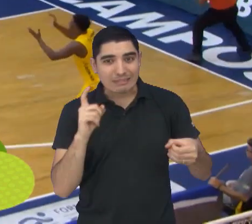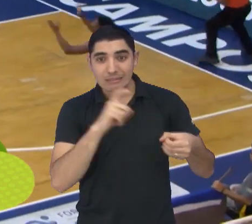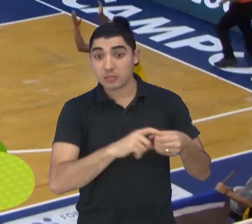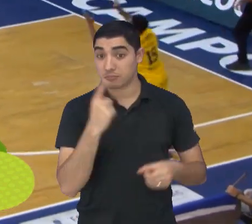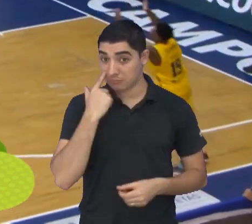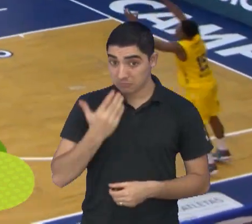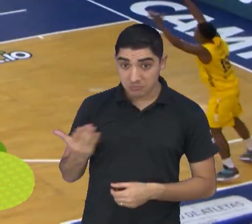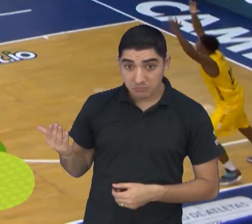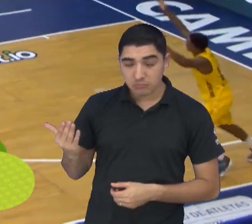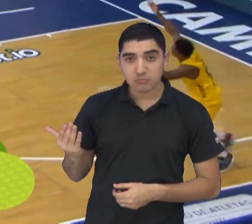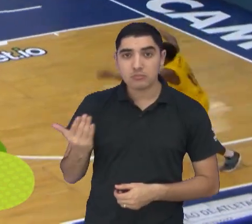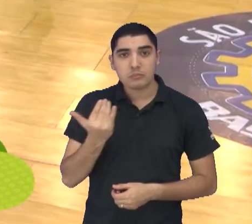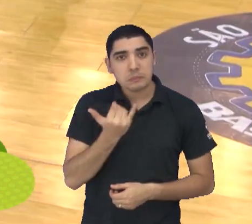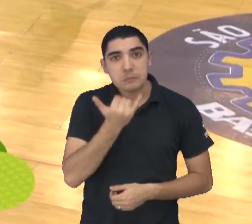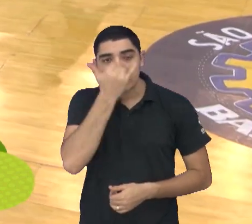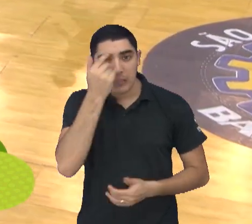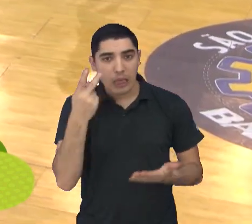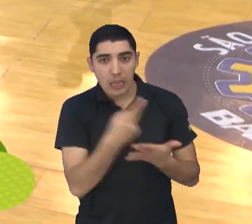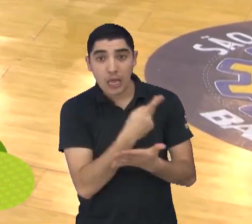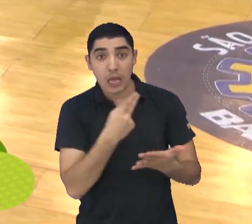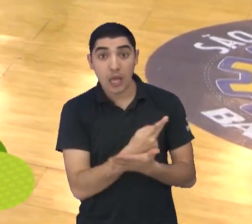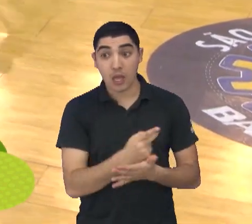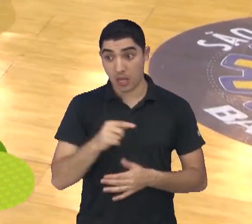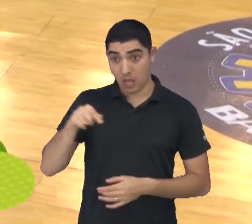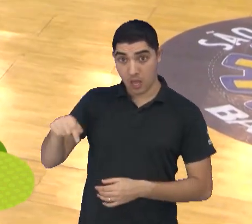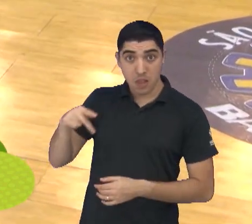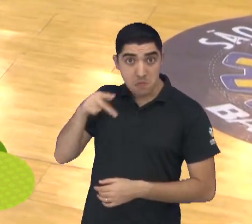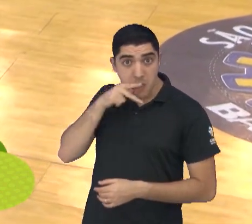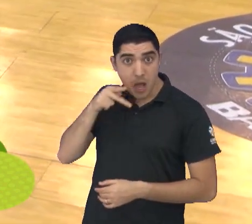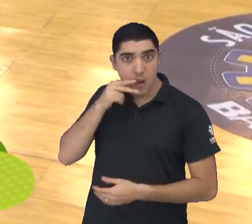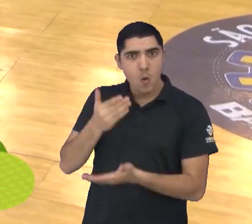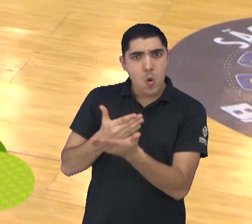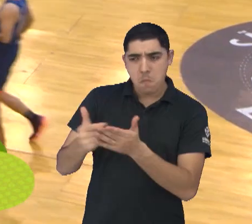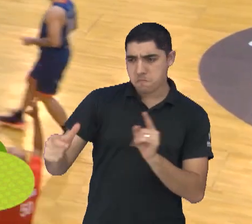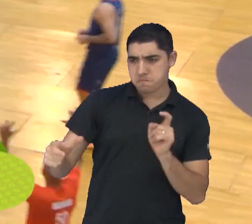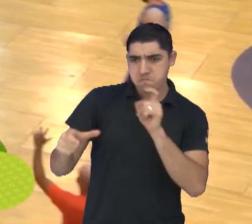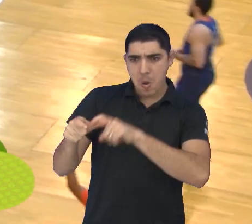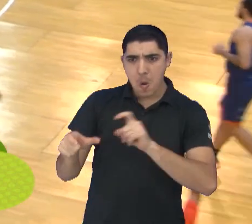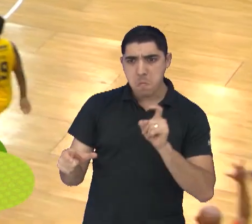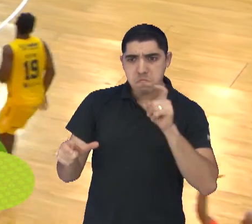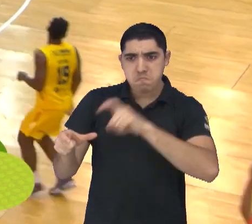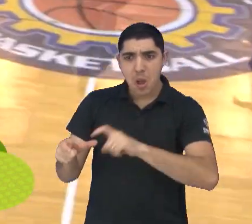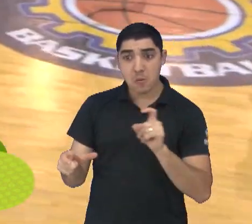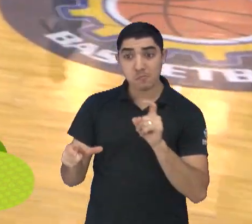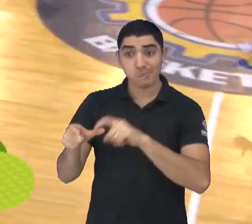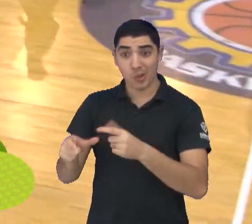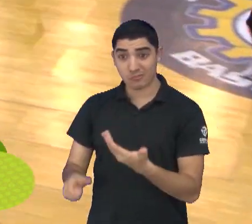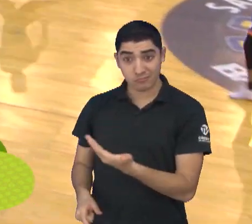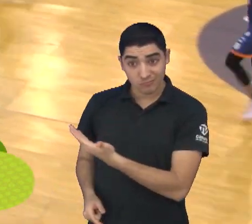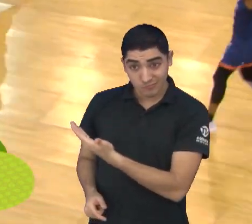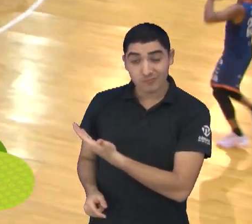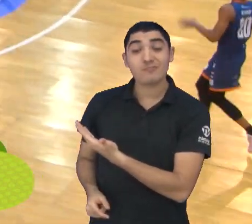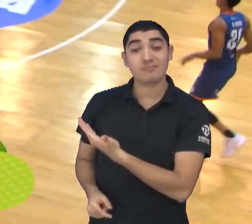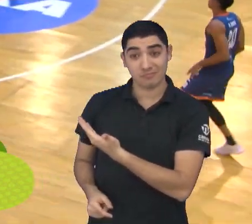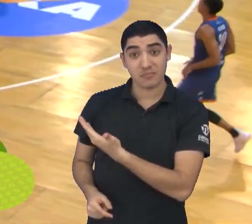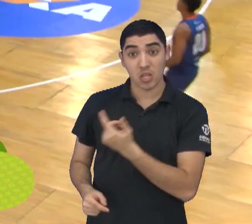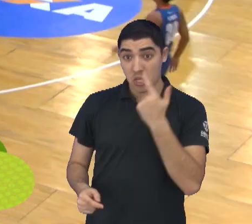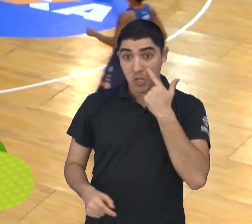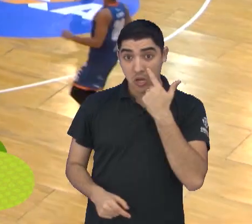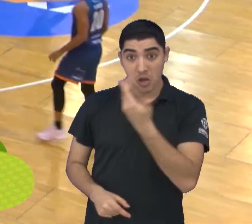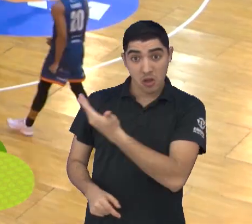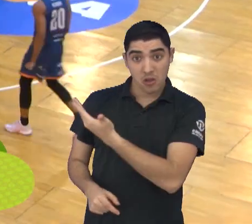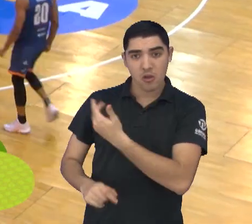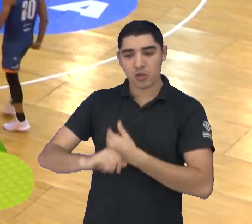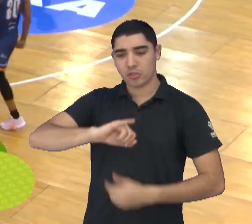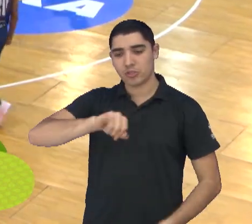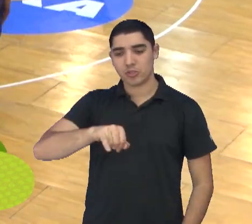simplesmente parou. E os visitantes fazendo a festa em pleno Lineu de Moura. E com essa cravada de